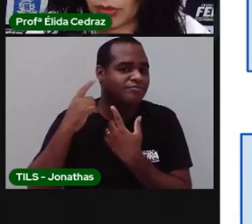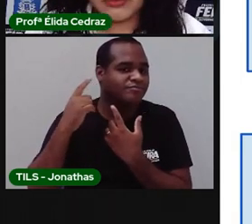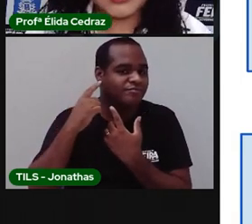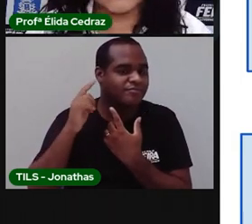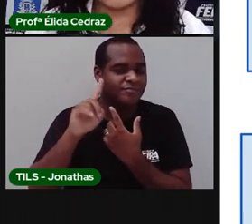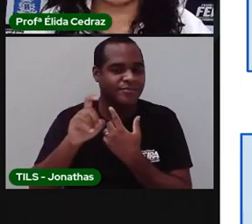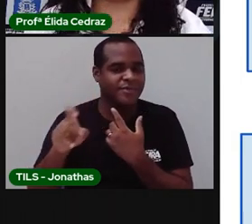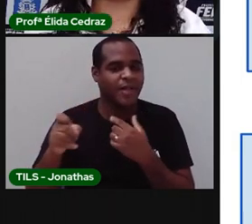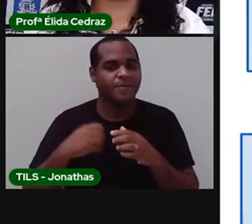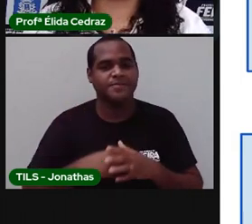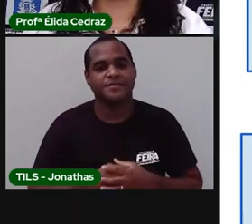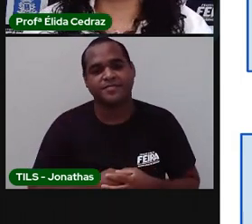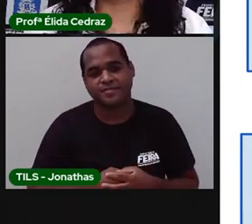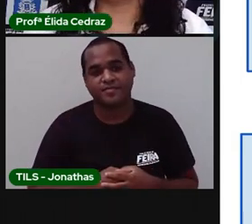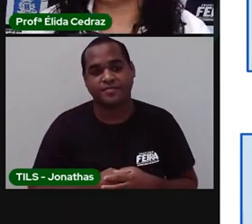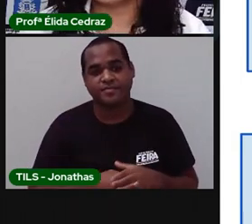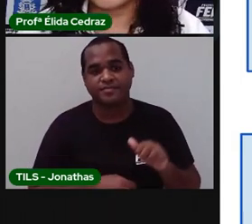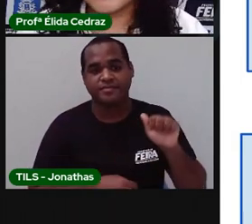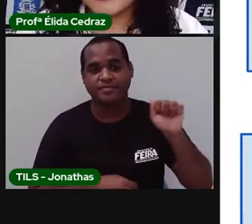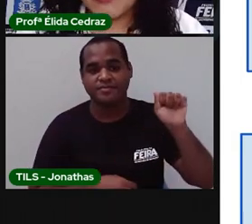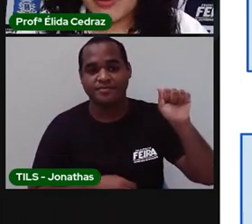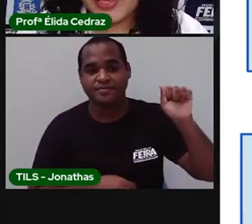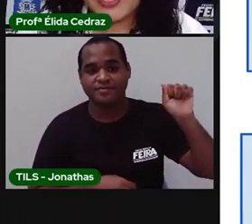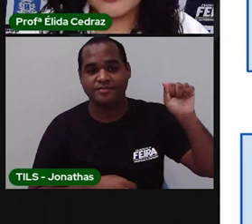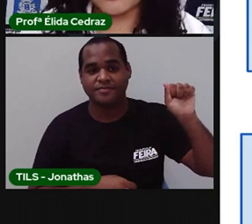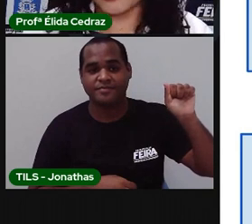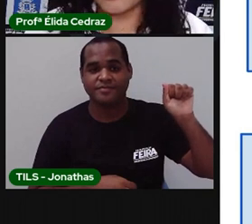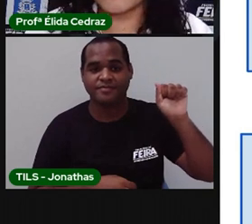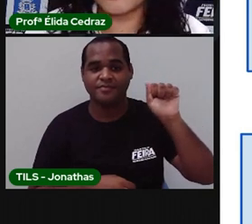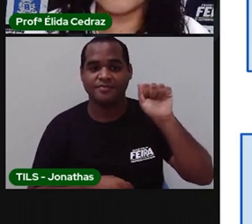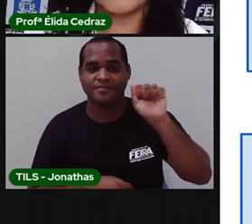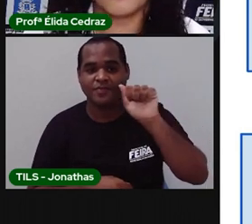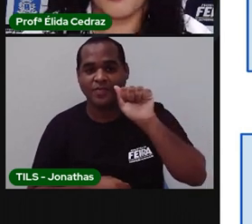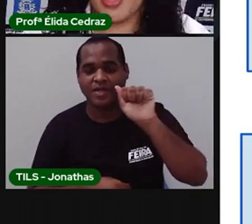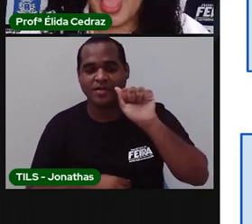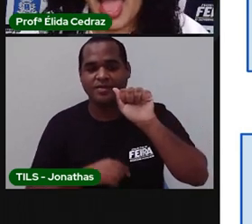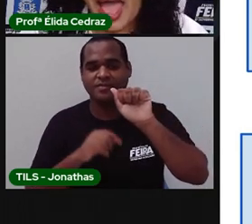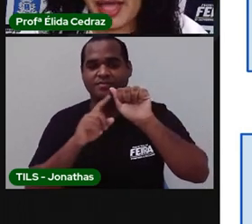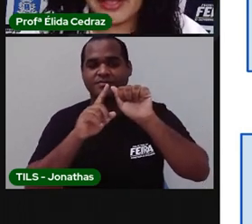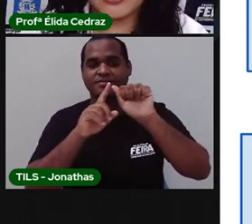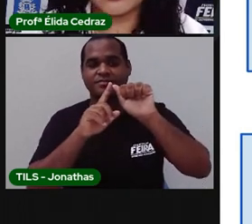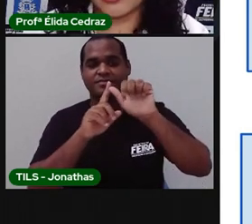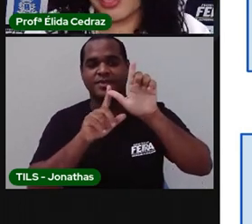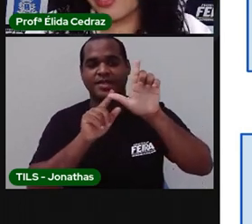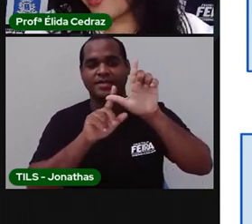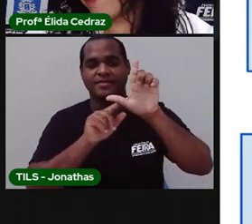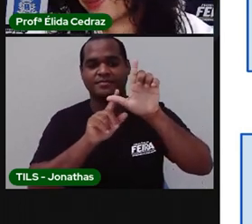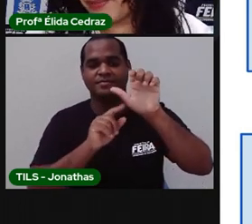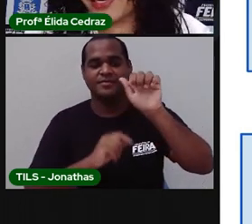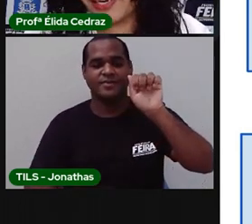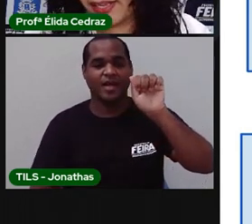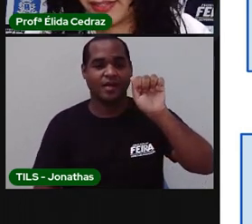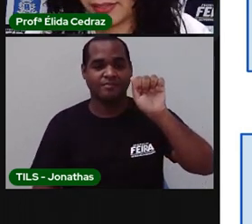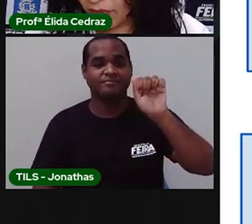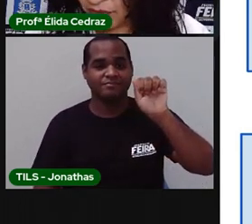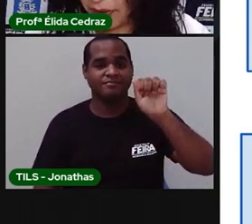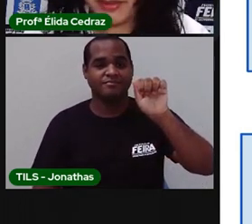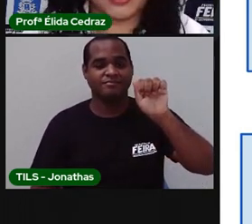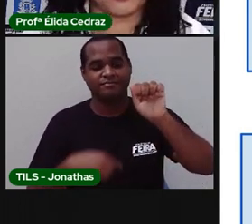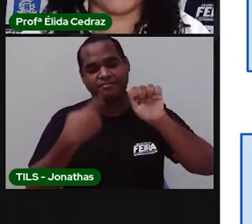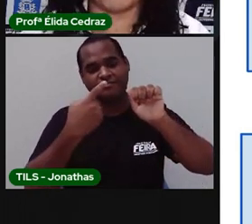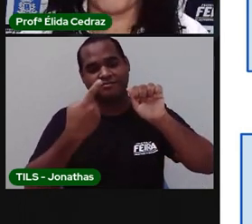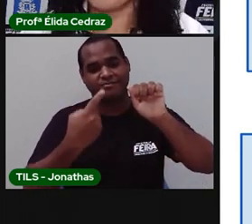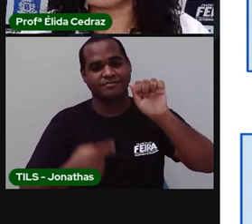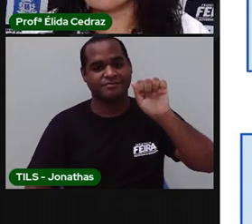tá bem? Vamos lá? Essa qual é a letra? A. A, a primeira letra do